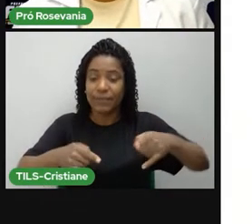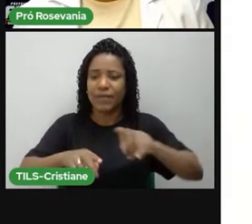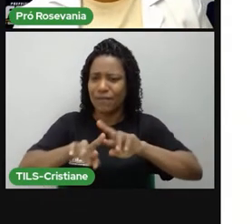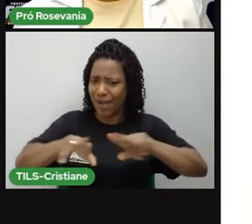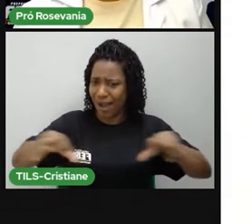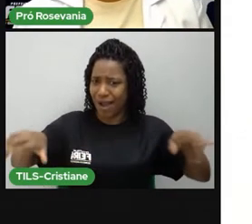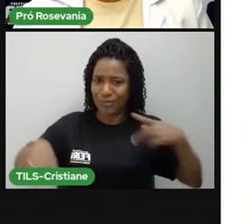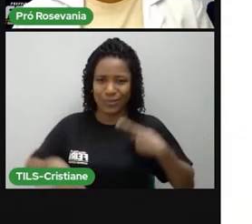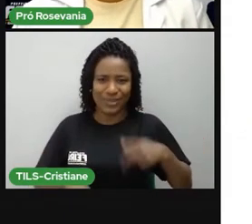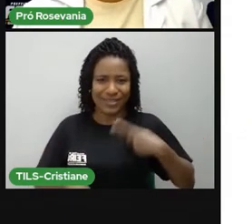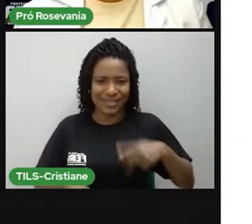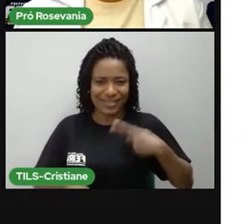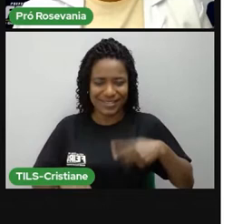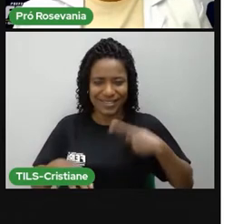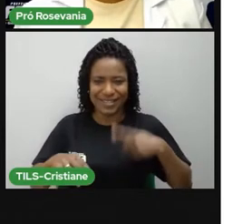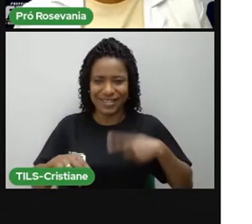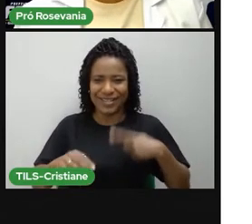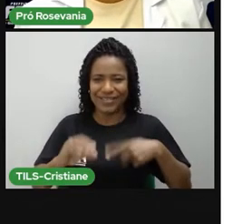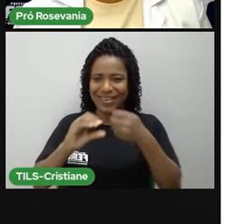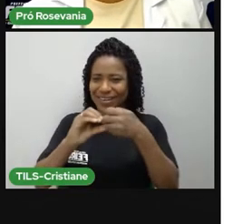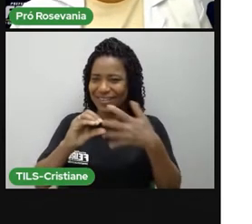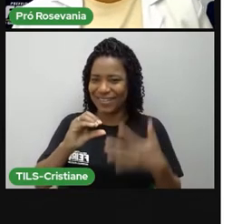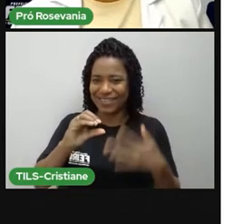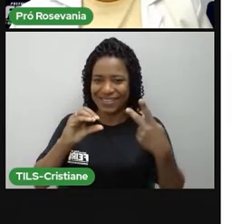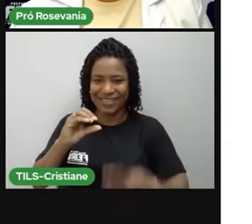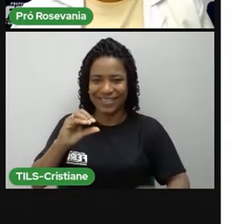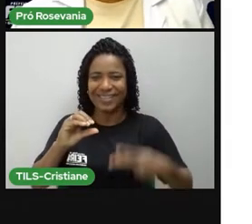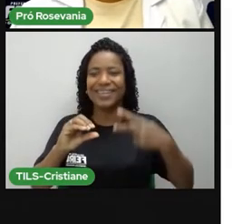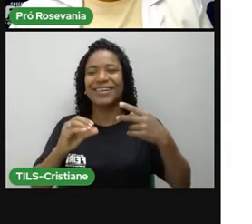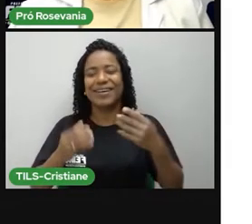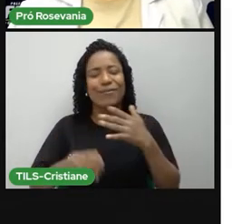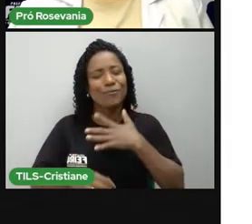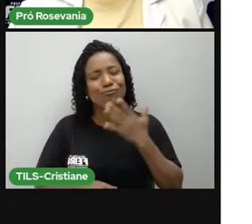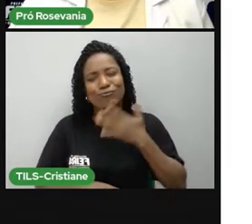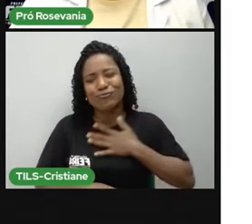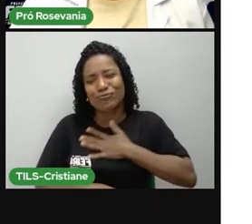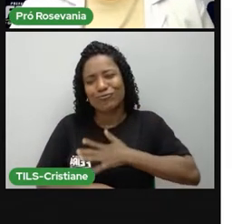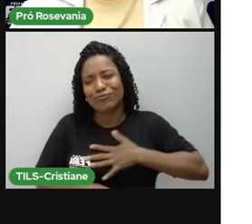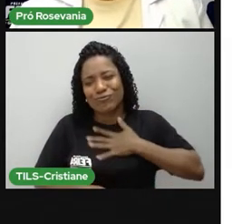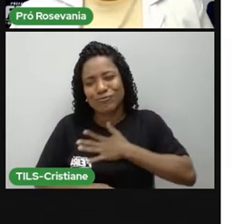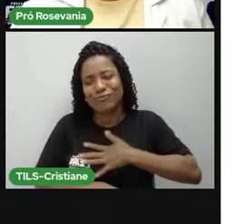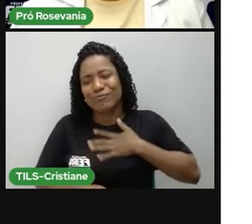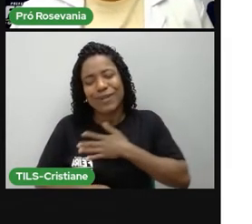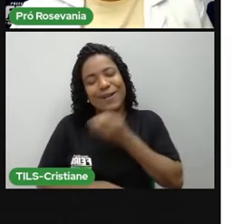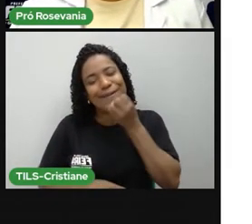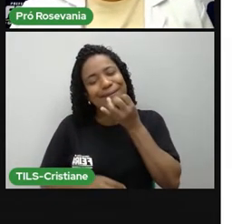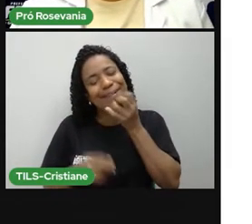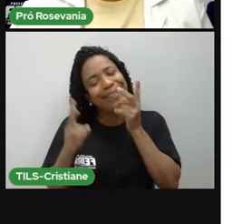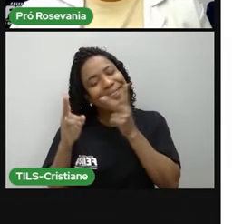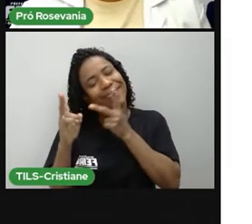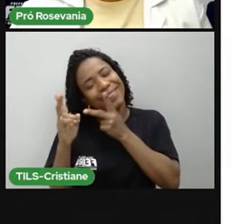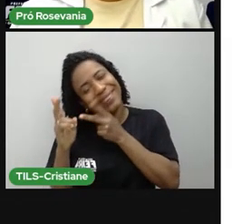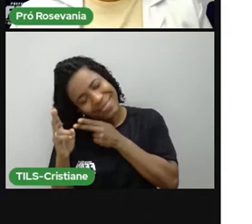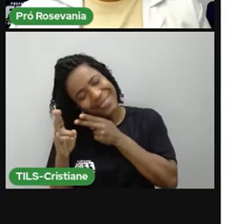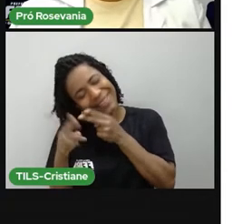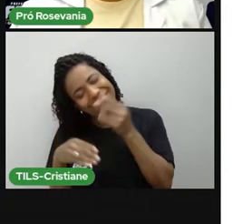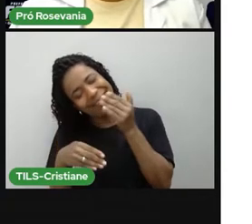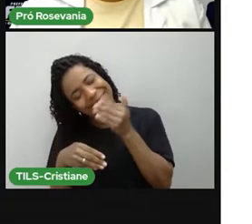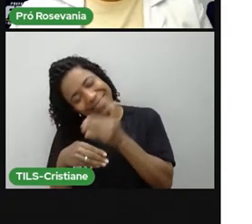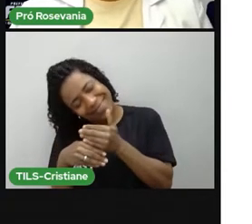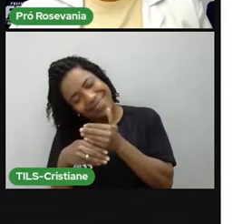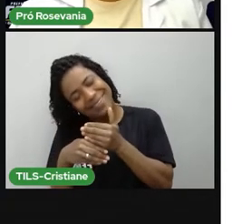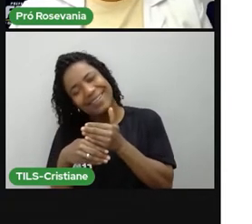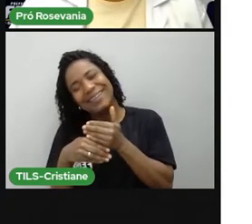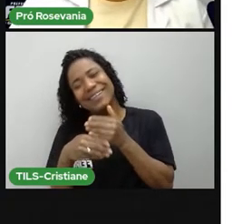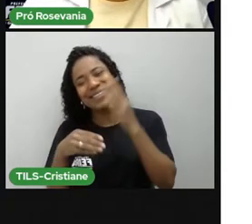tecidos que a gente faz em rede, né, e é muito gostoso dormir na rede. Você deita ali na rede, principalmente quando você está na tarde, pega